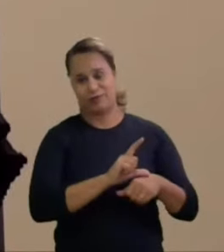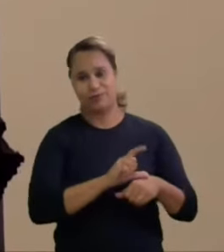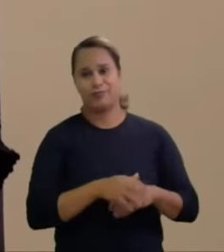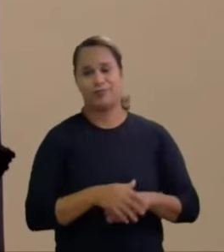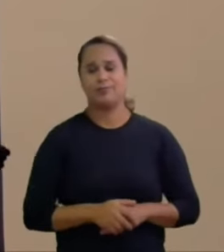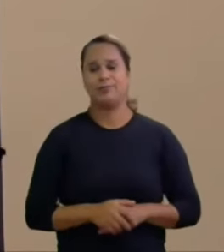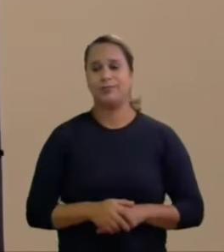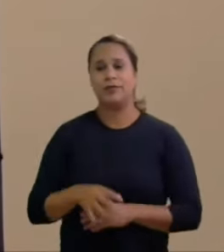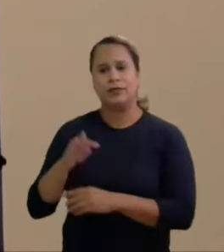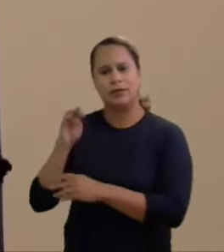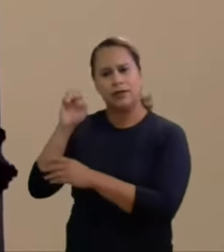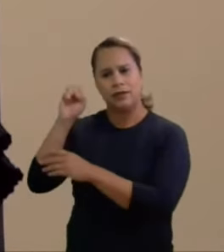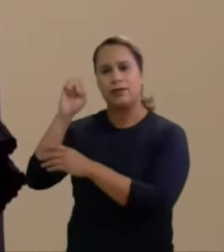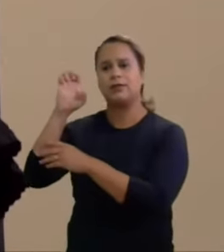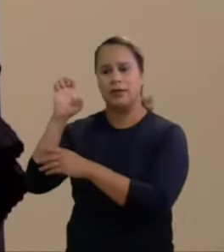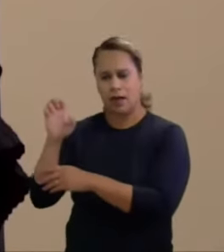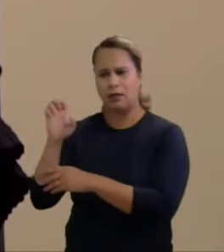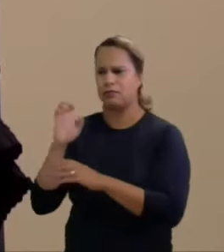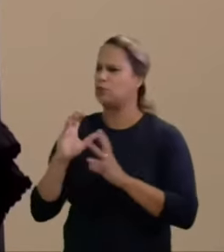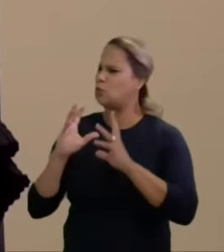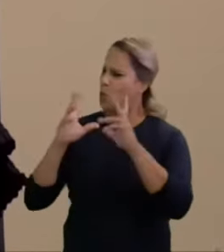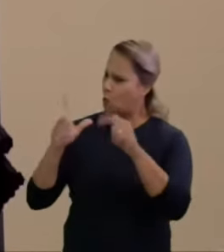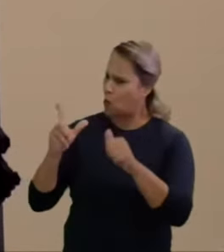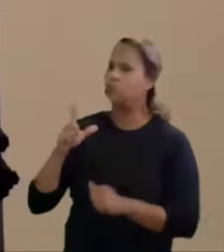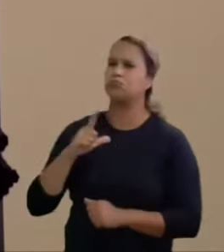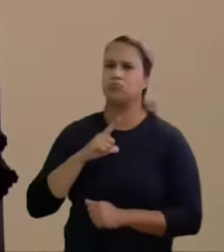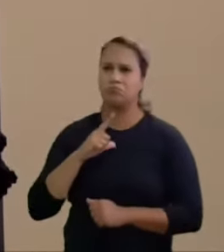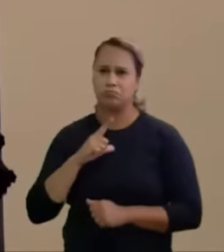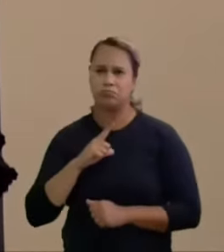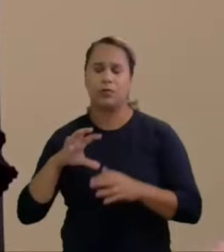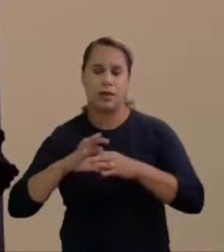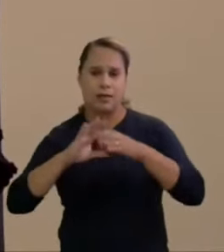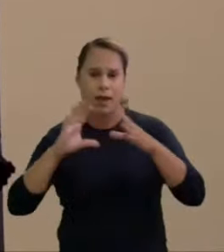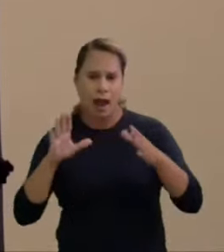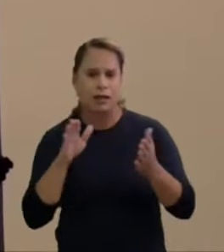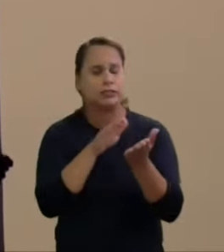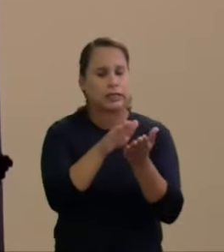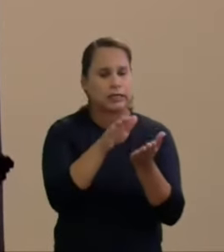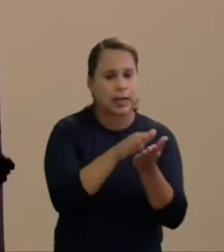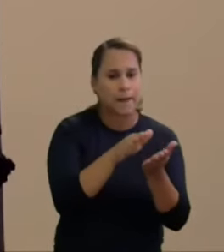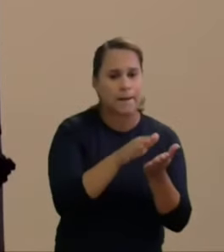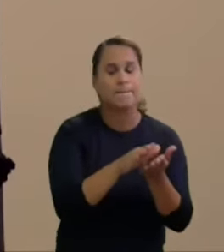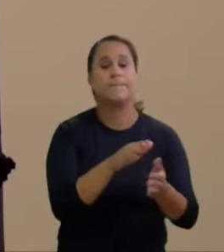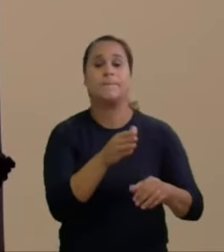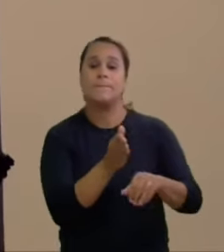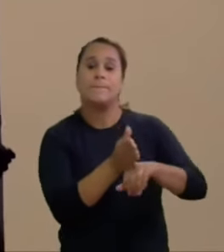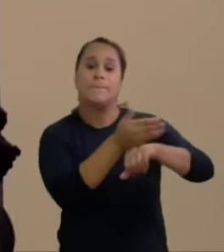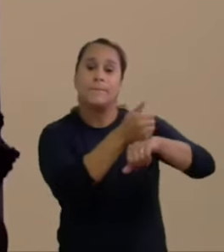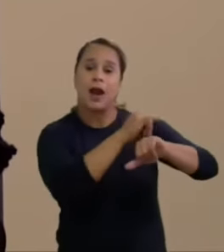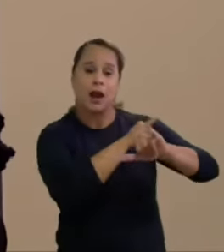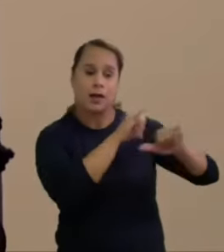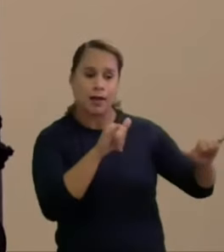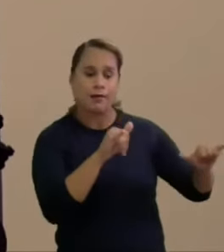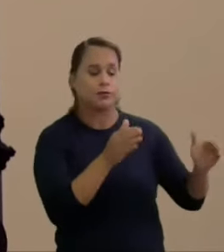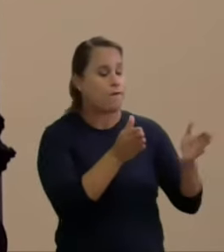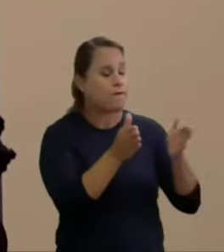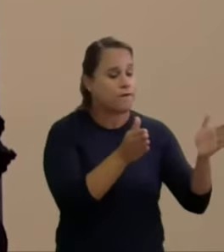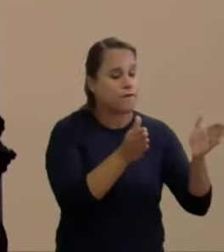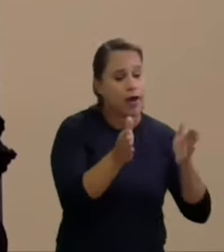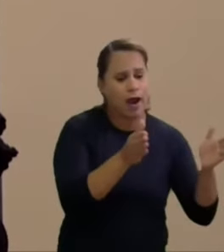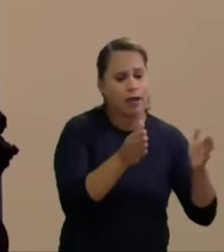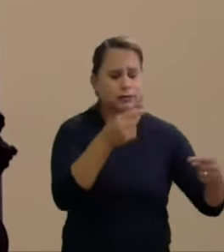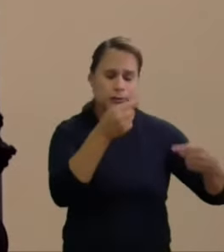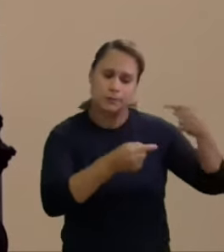TSE diz que todo mundo tem liberdade para gastar na pré-campanha, os partidos, os candidatos. É uma fase de debate, de ideias, de análise, de